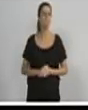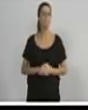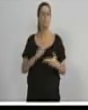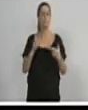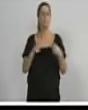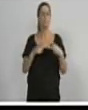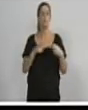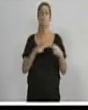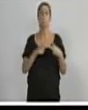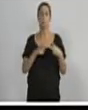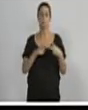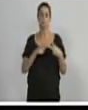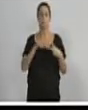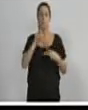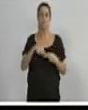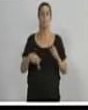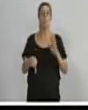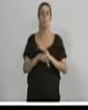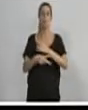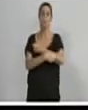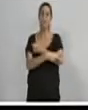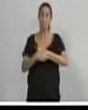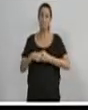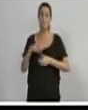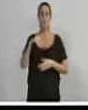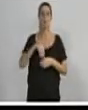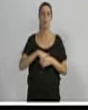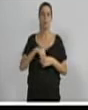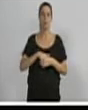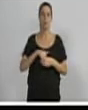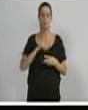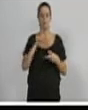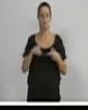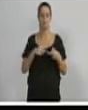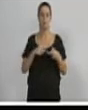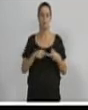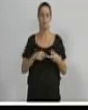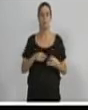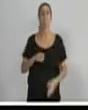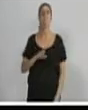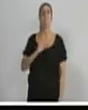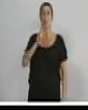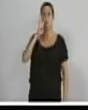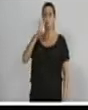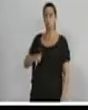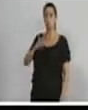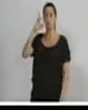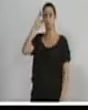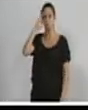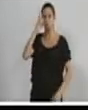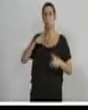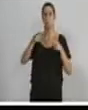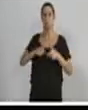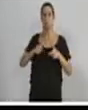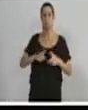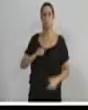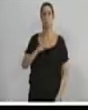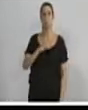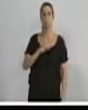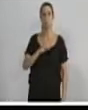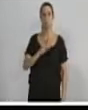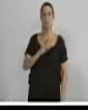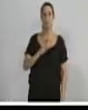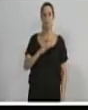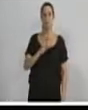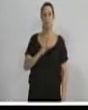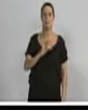Crime eleitoral. Três. Dilma é acusada em ação no TSE por abuso de